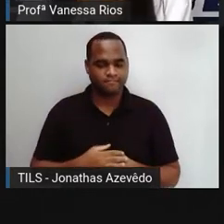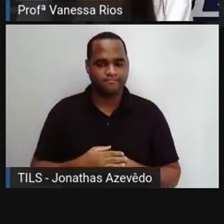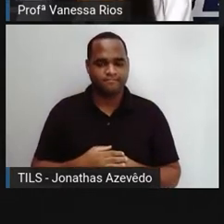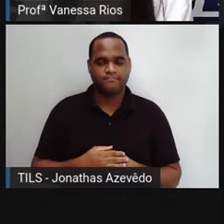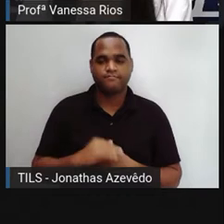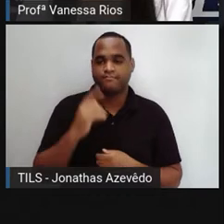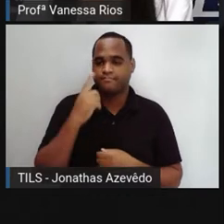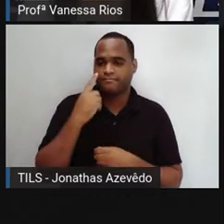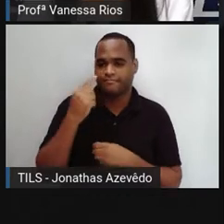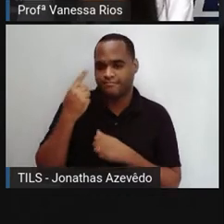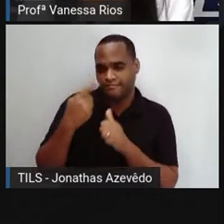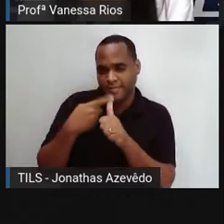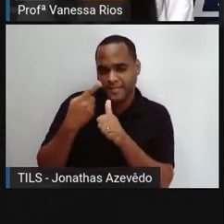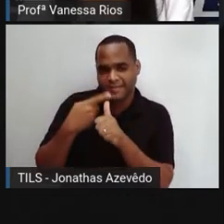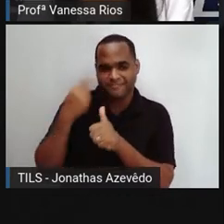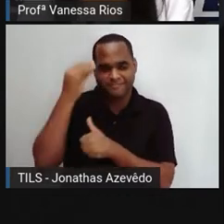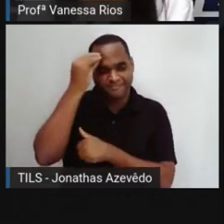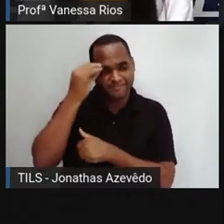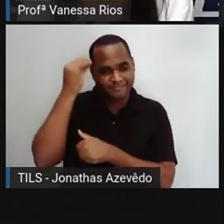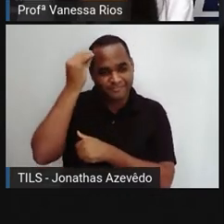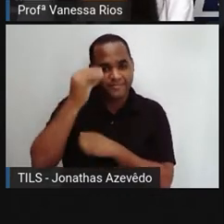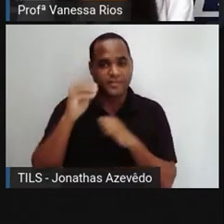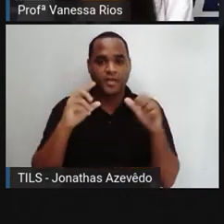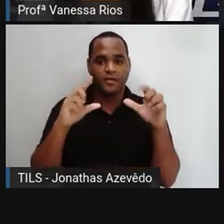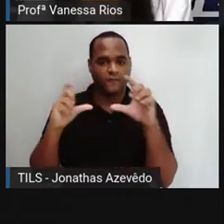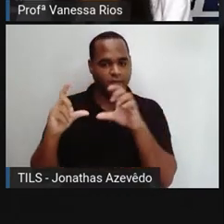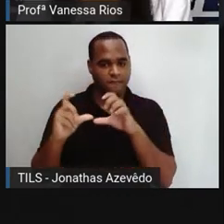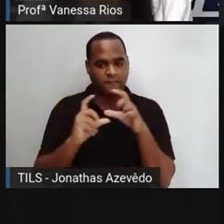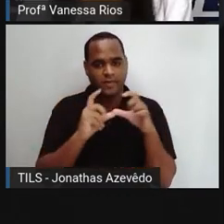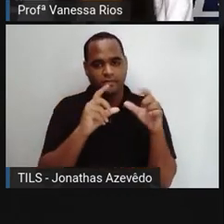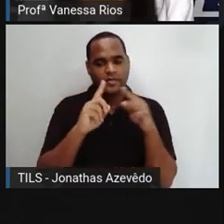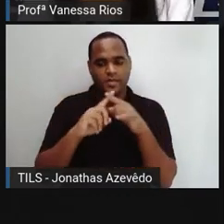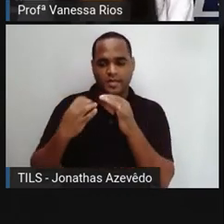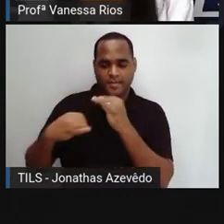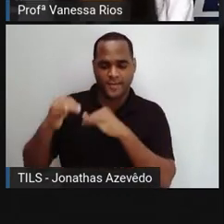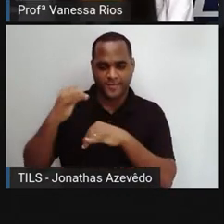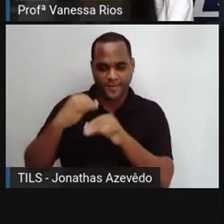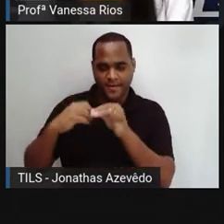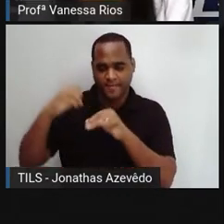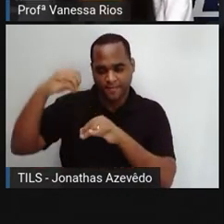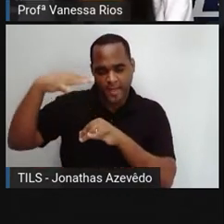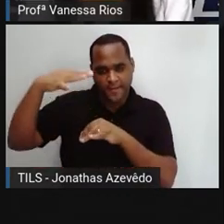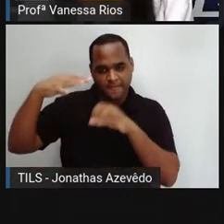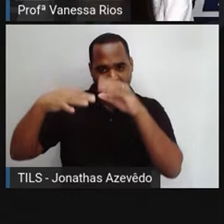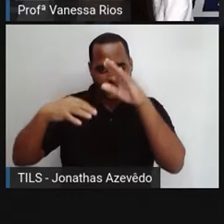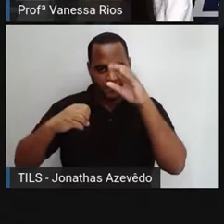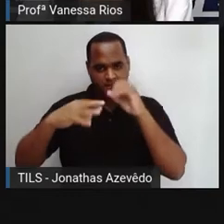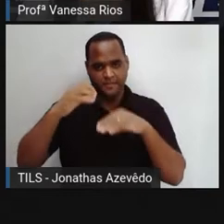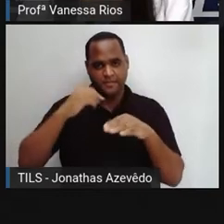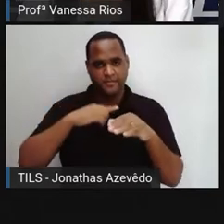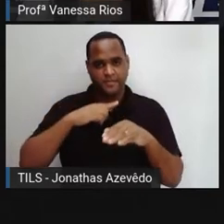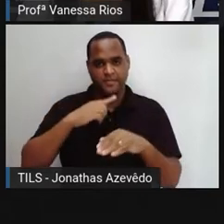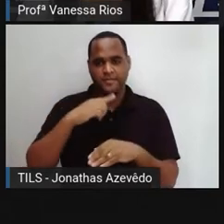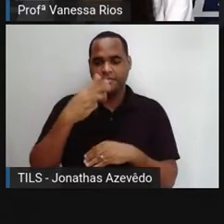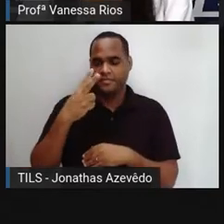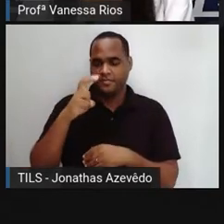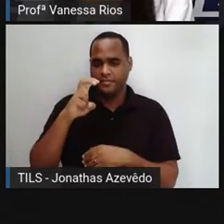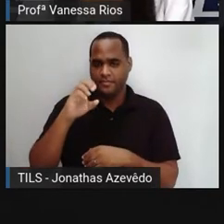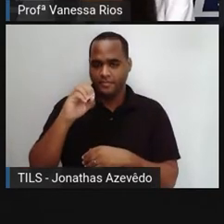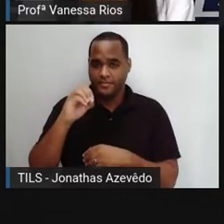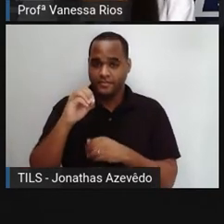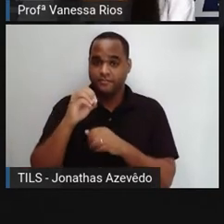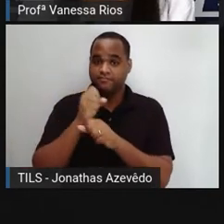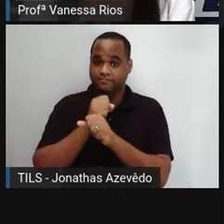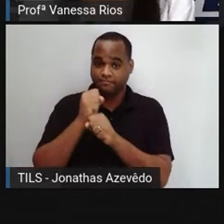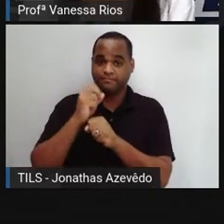as primeiras experiências fotográficas de químicos e alquimistas datam de cerca de 350 anos antes